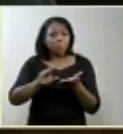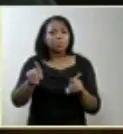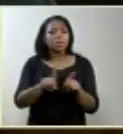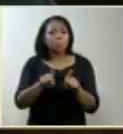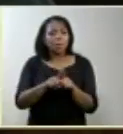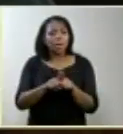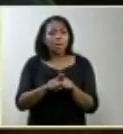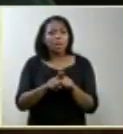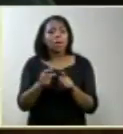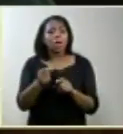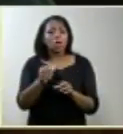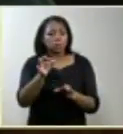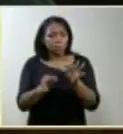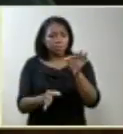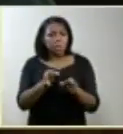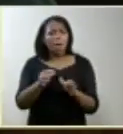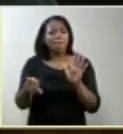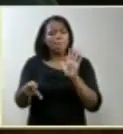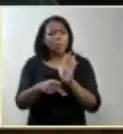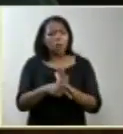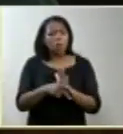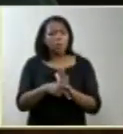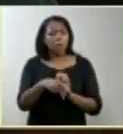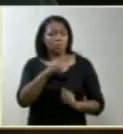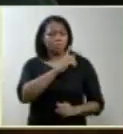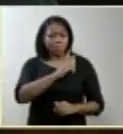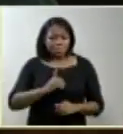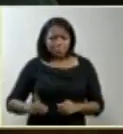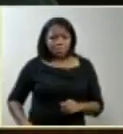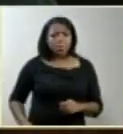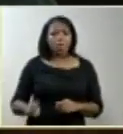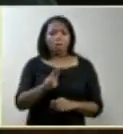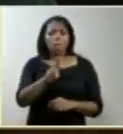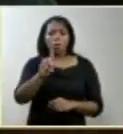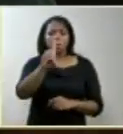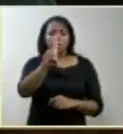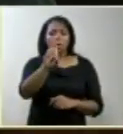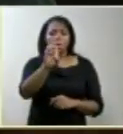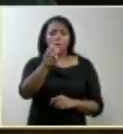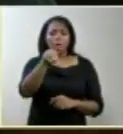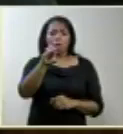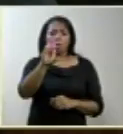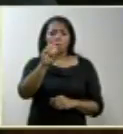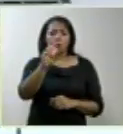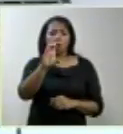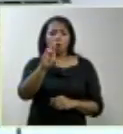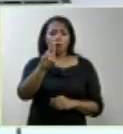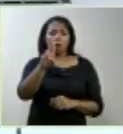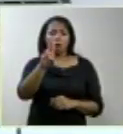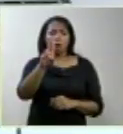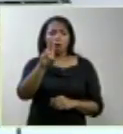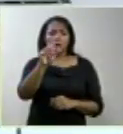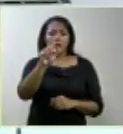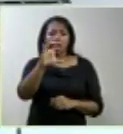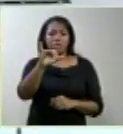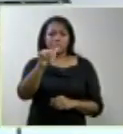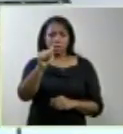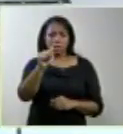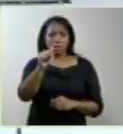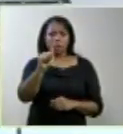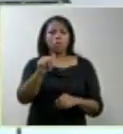própria democracia compreendida nesta autodeterminação. Presidente,